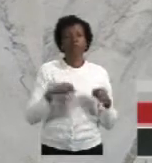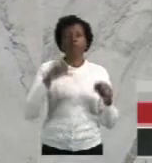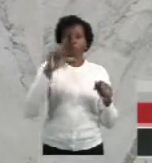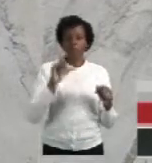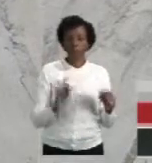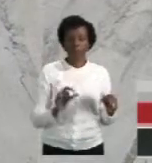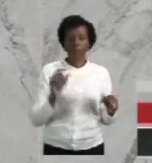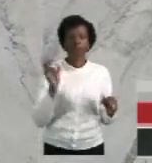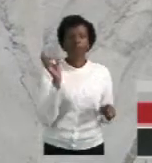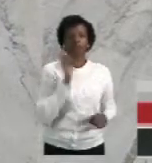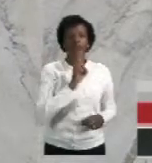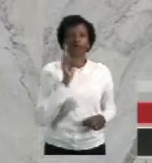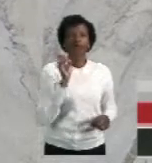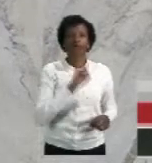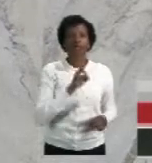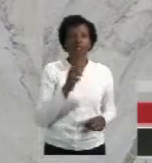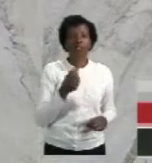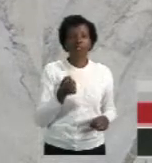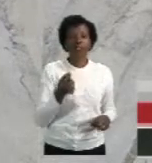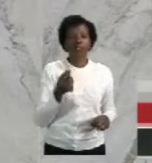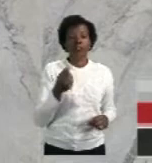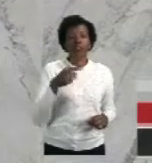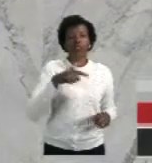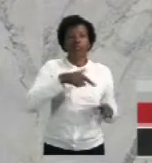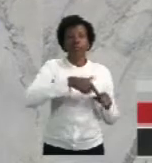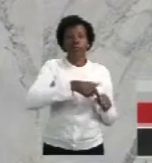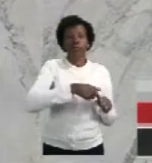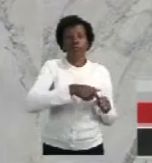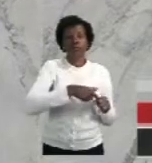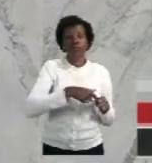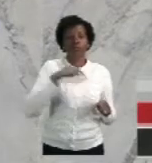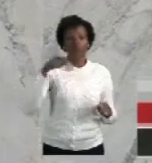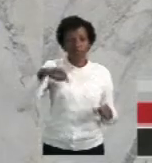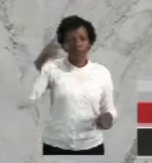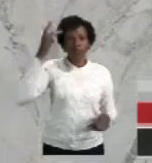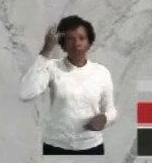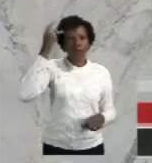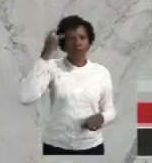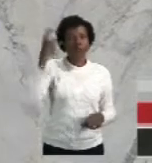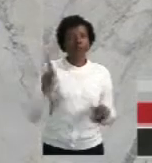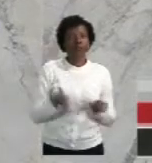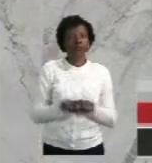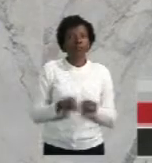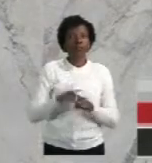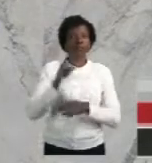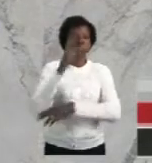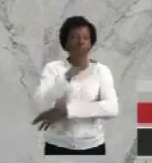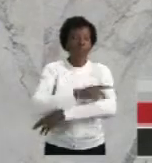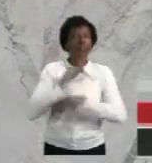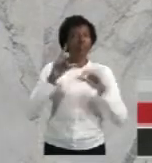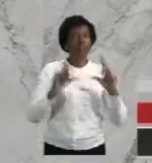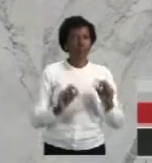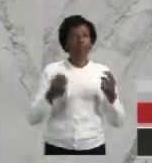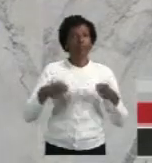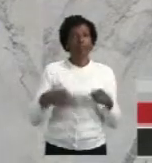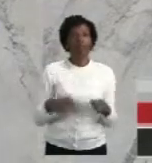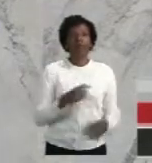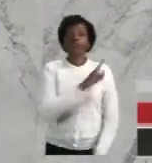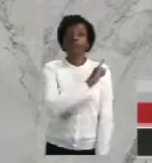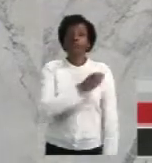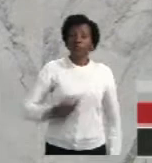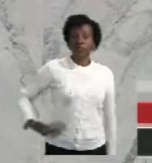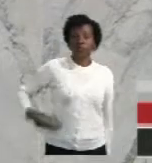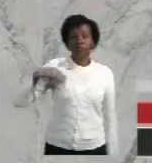urgentemente o preço dos combustíveis e aqui em São Paulo o preço dos pedágios. Senhor governador